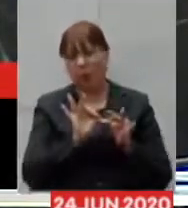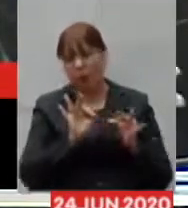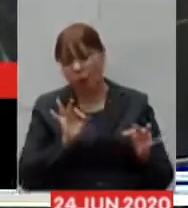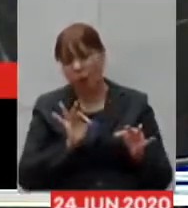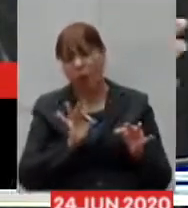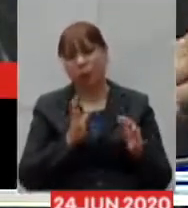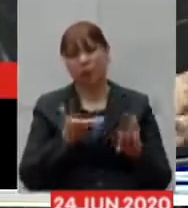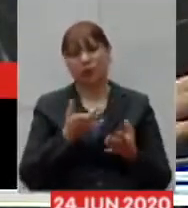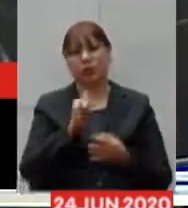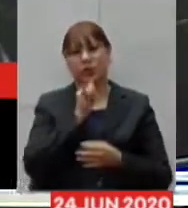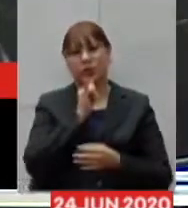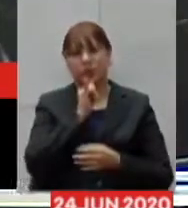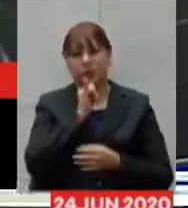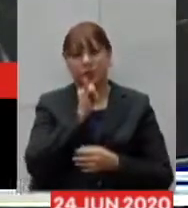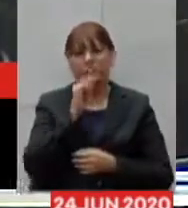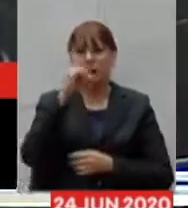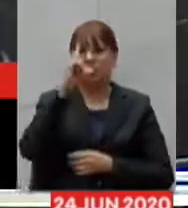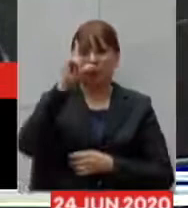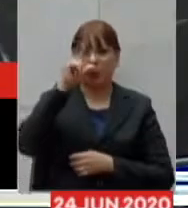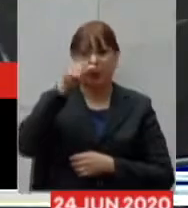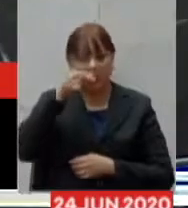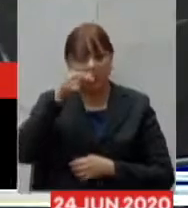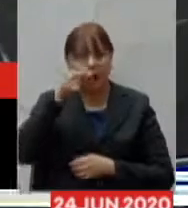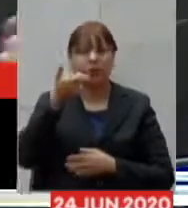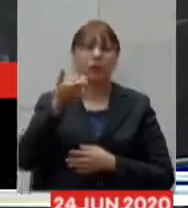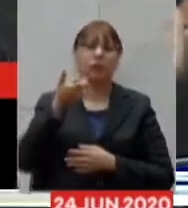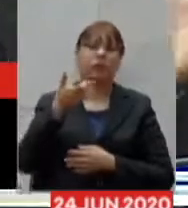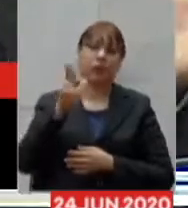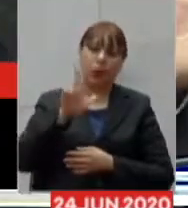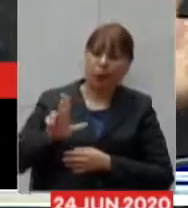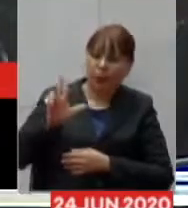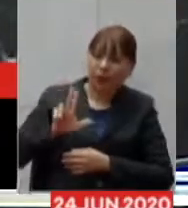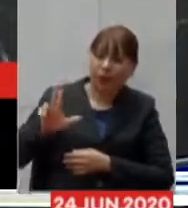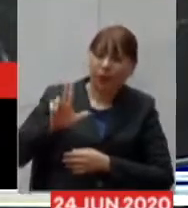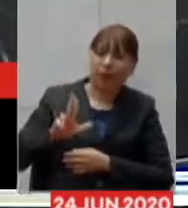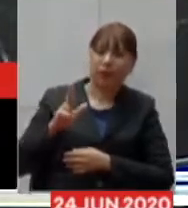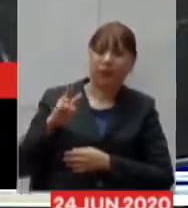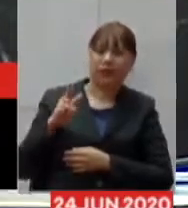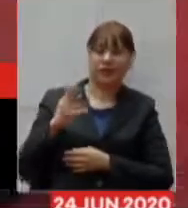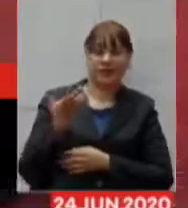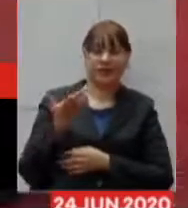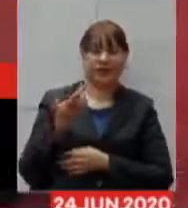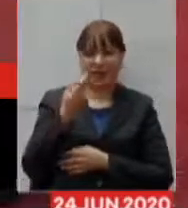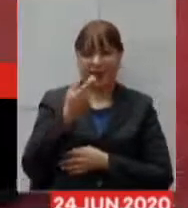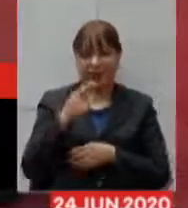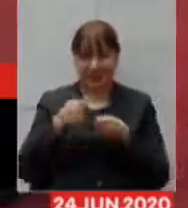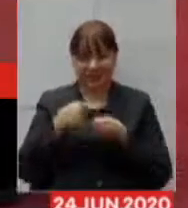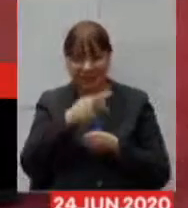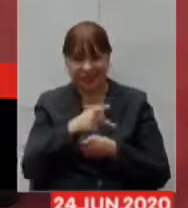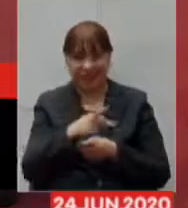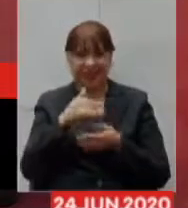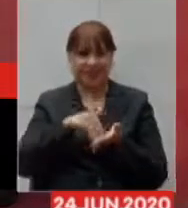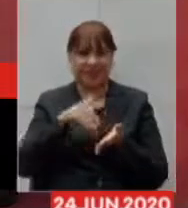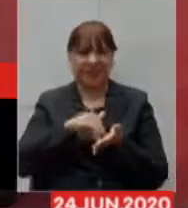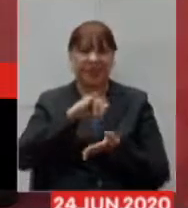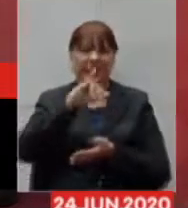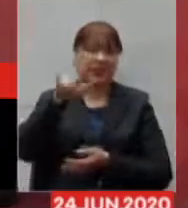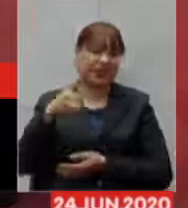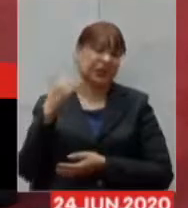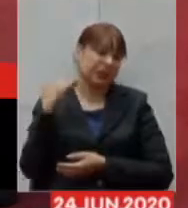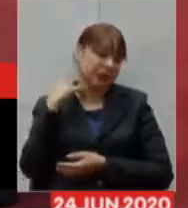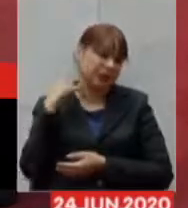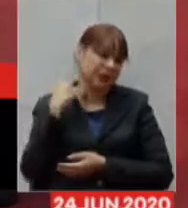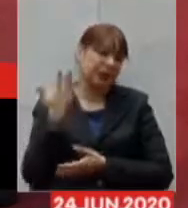Triângulo Mineiro, especificamente em Uberlândia, na Terra do Senhor, que é a Juiz de Fora, pela proximidade com o Rio de